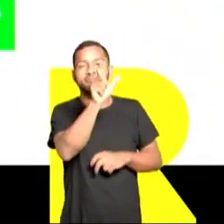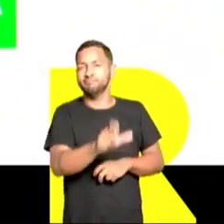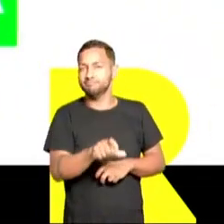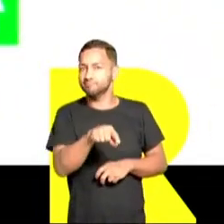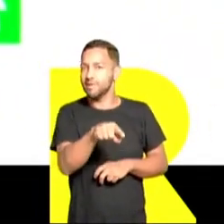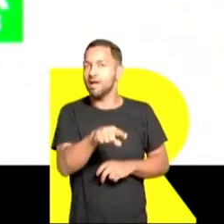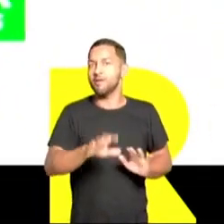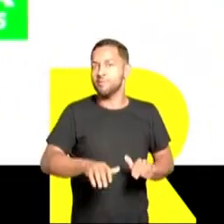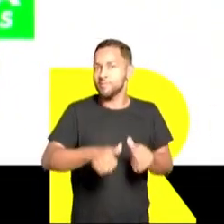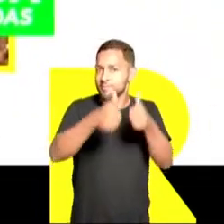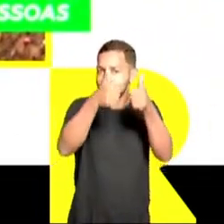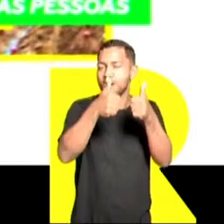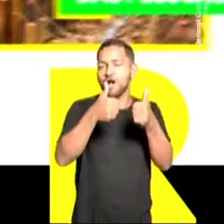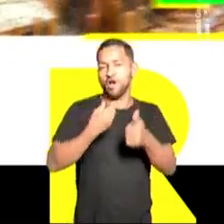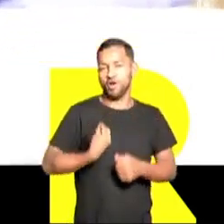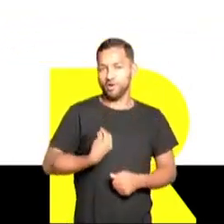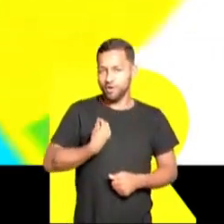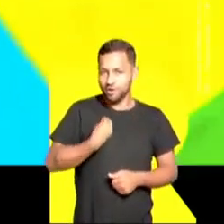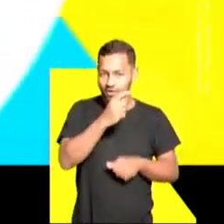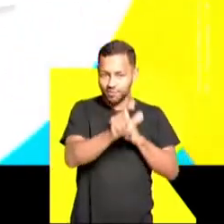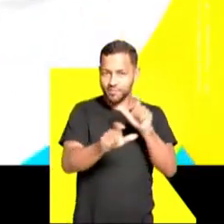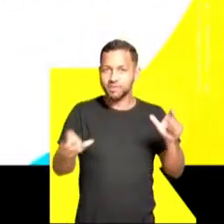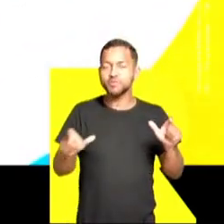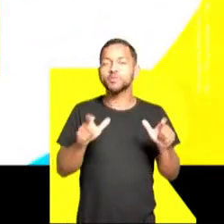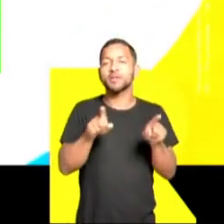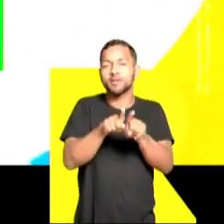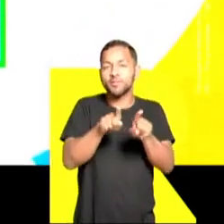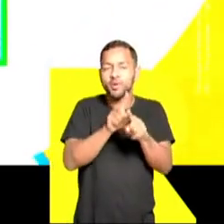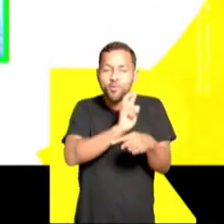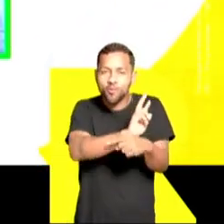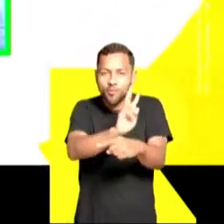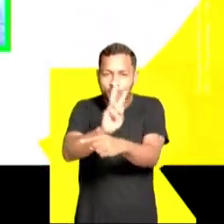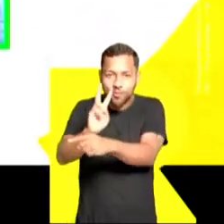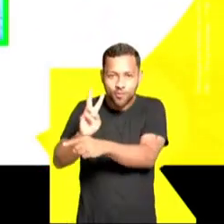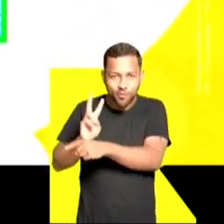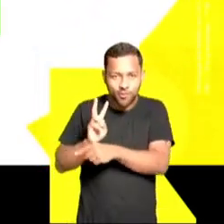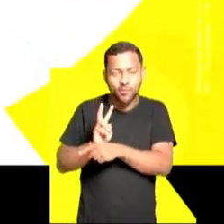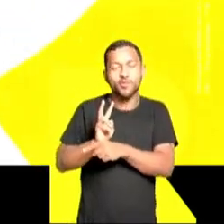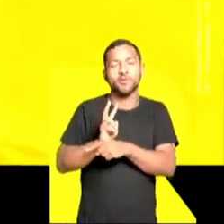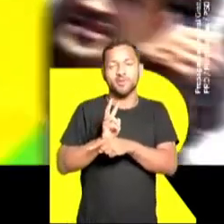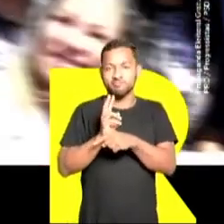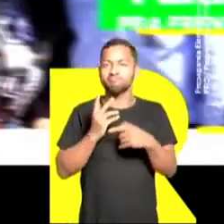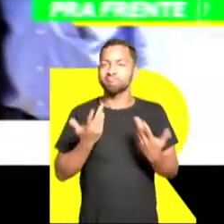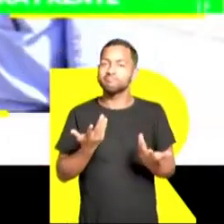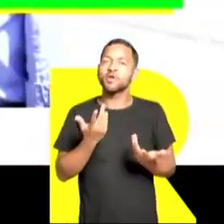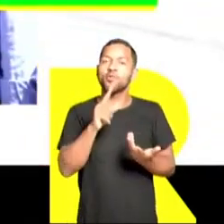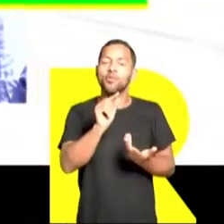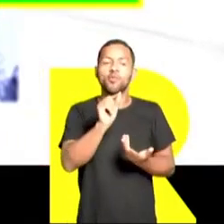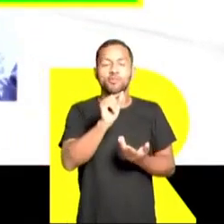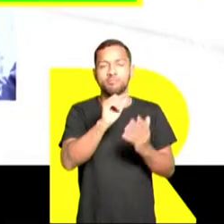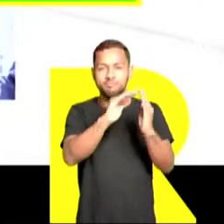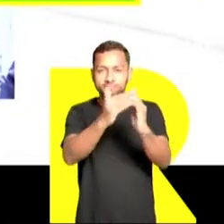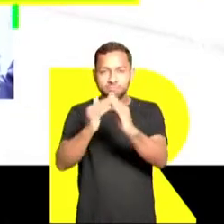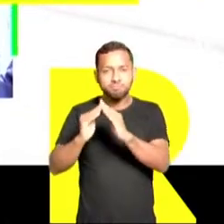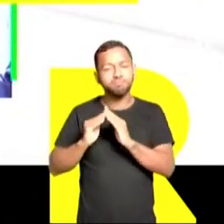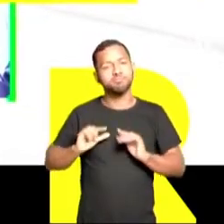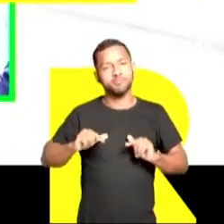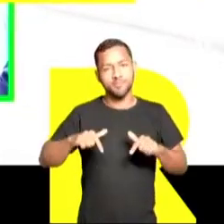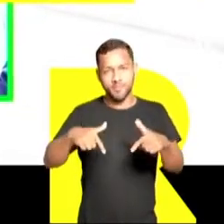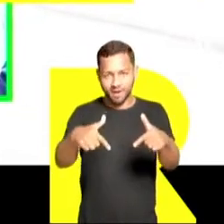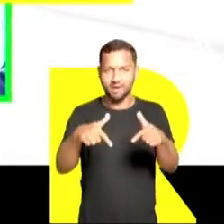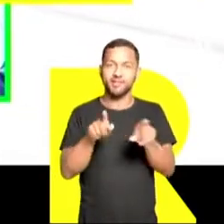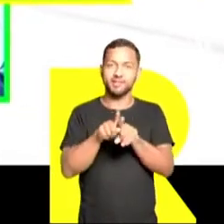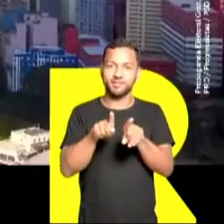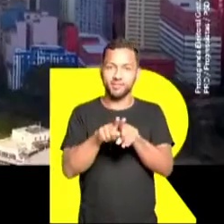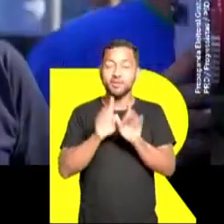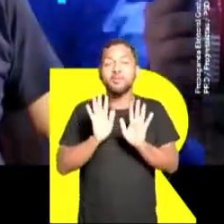pessoa que queria melhorar a vida das pessoas. Que queria cuidar de gente. E colocar a periferia para frente.